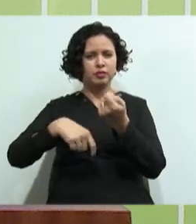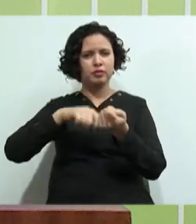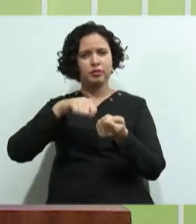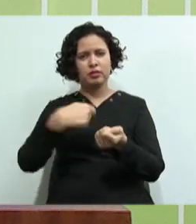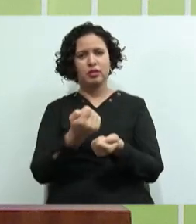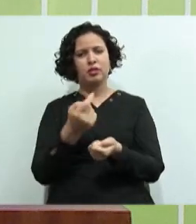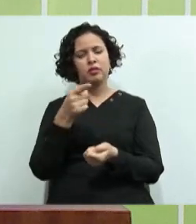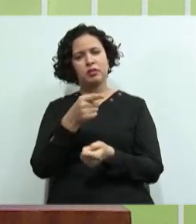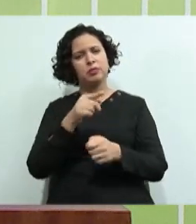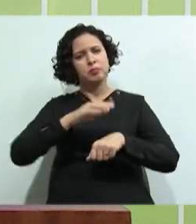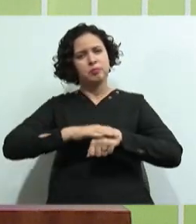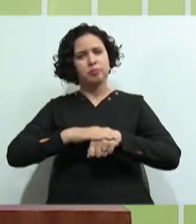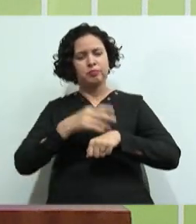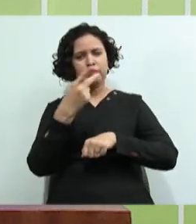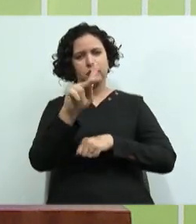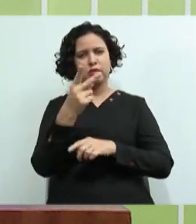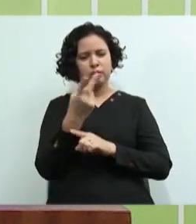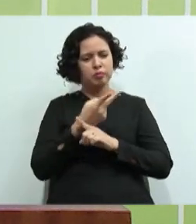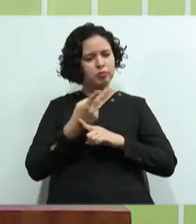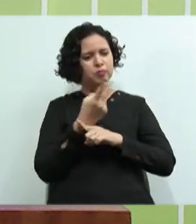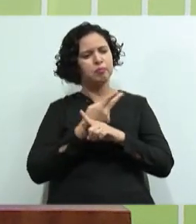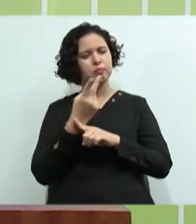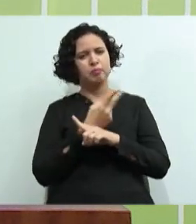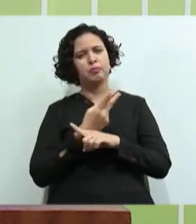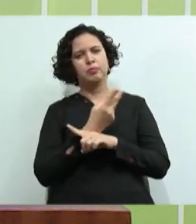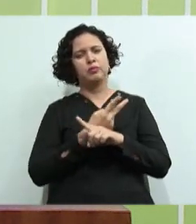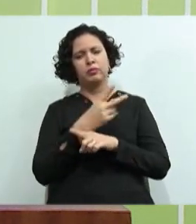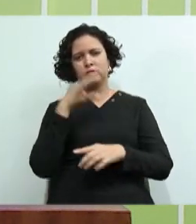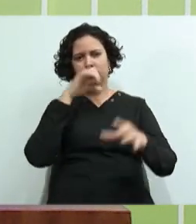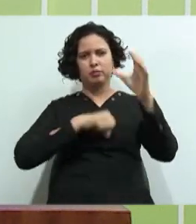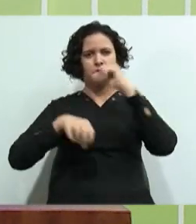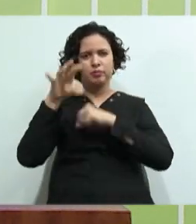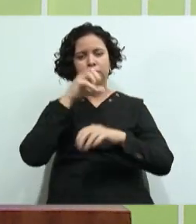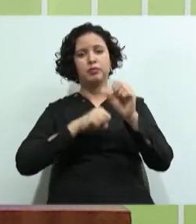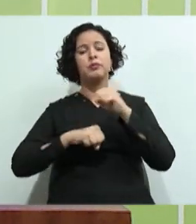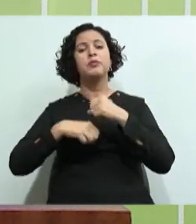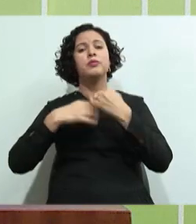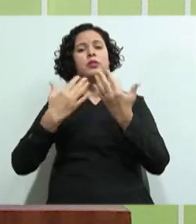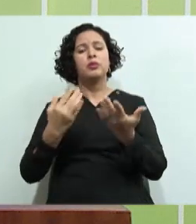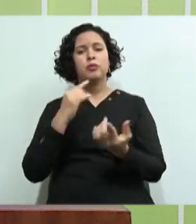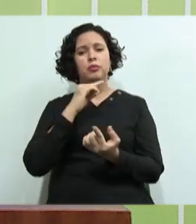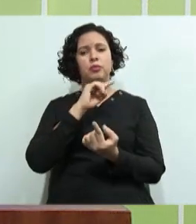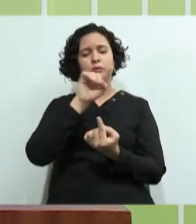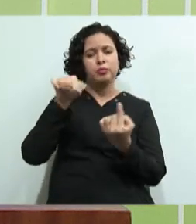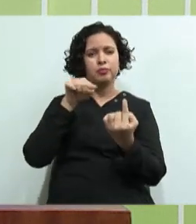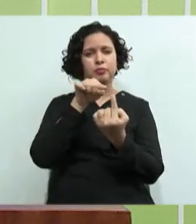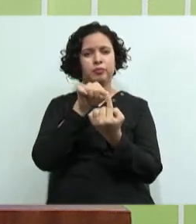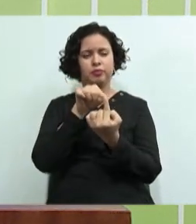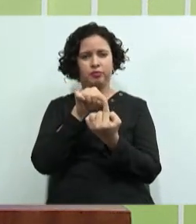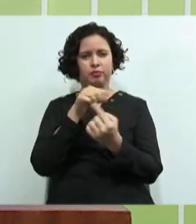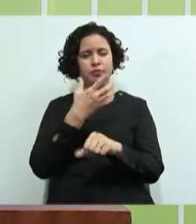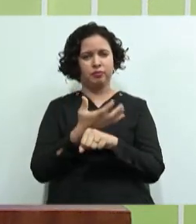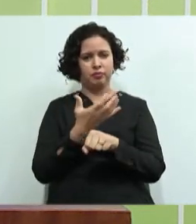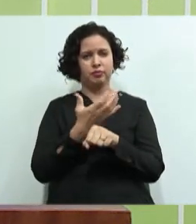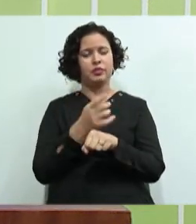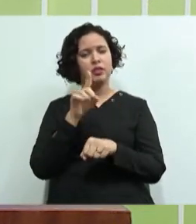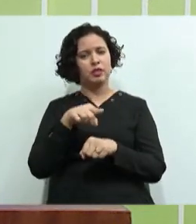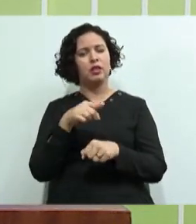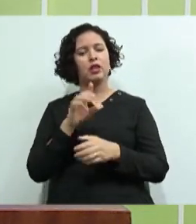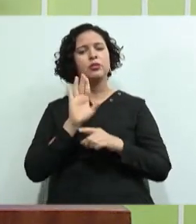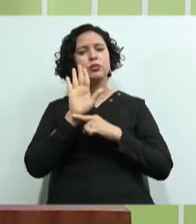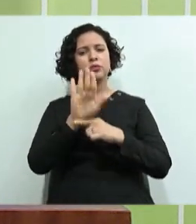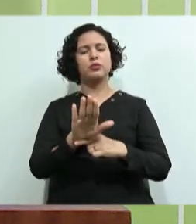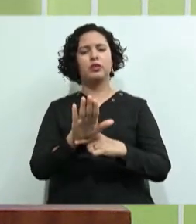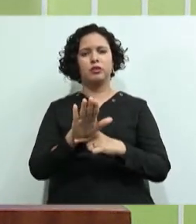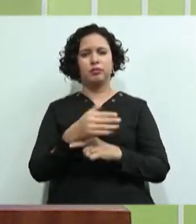aplicativos Que tem como Colocar no smartphone O objetivo Da disciplina Vai estar sendo Cumprido Com certeza, tá?